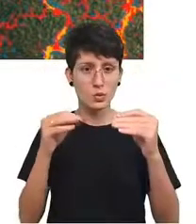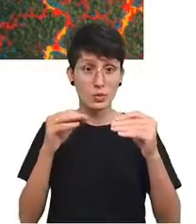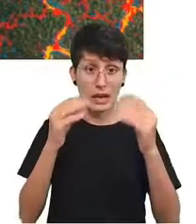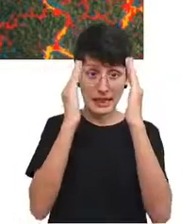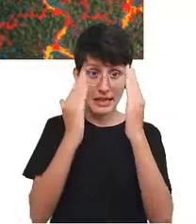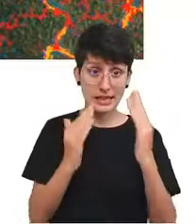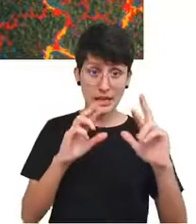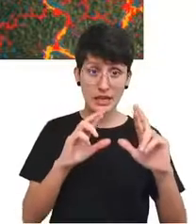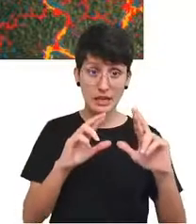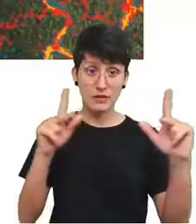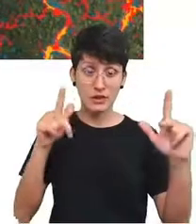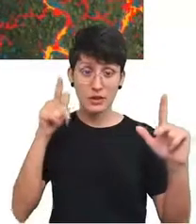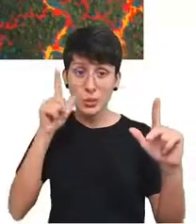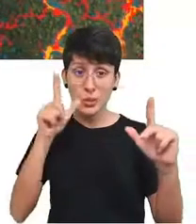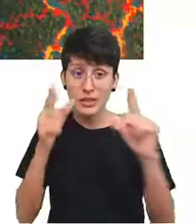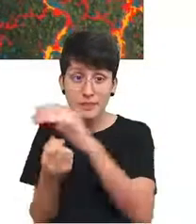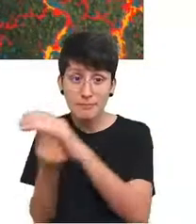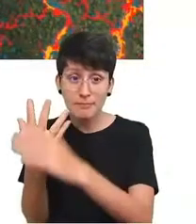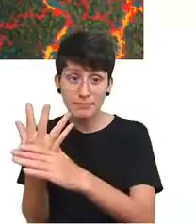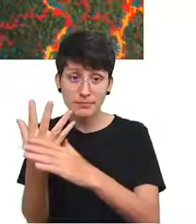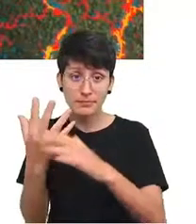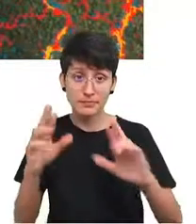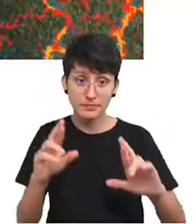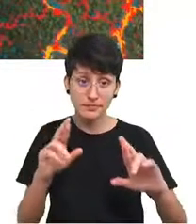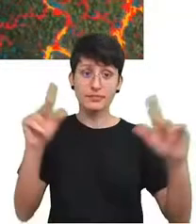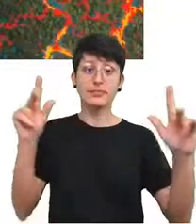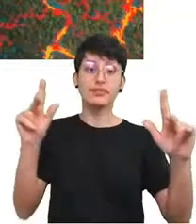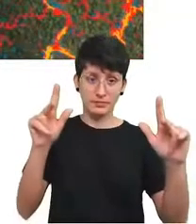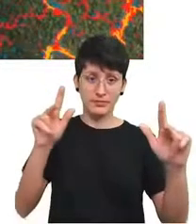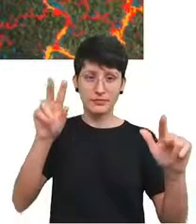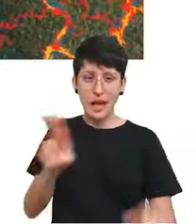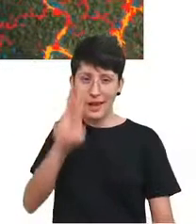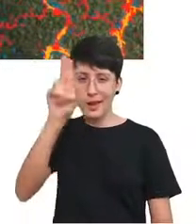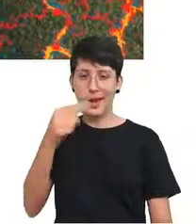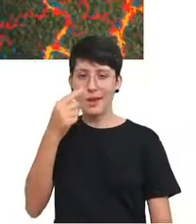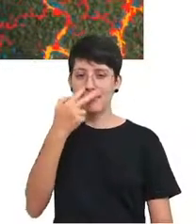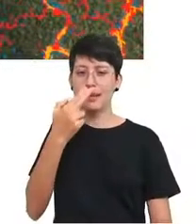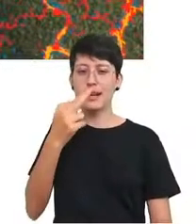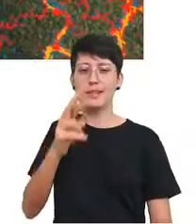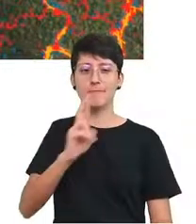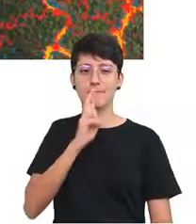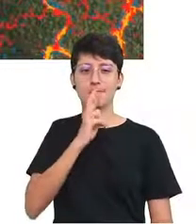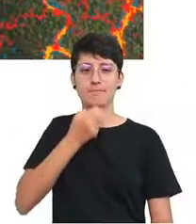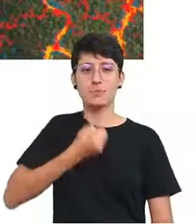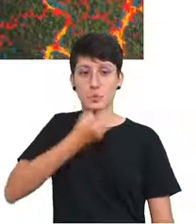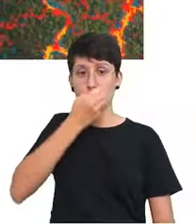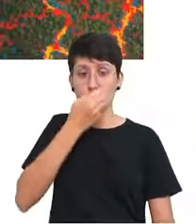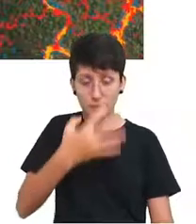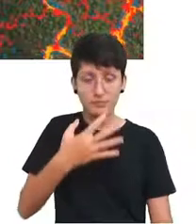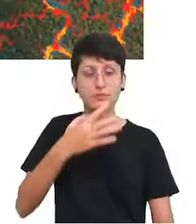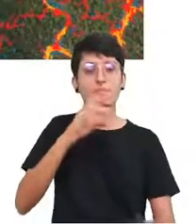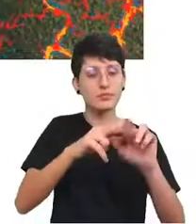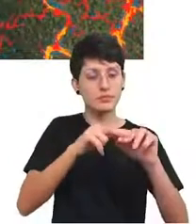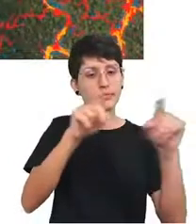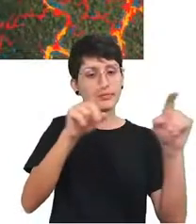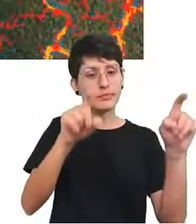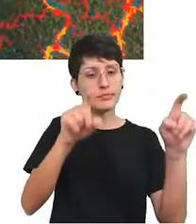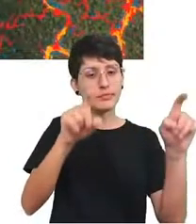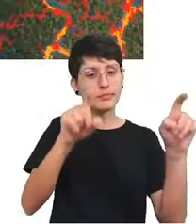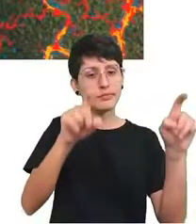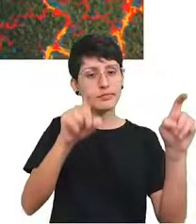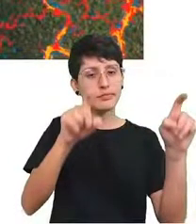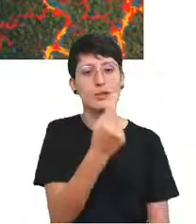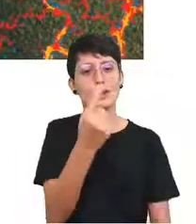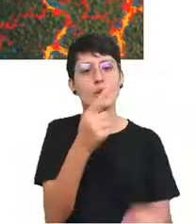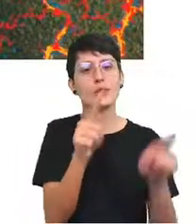coisa que conseguir produzir análises úteis. E, como sempre, o machine learning, aprendizado de máquinas, é útil